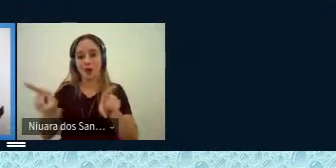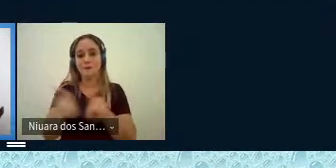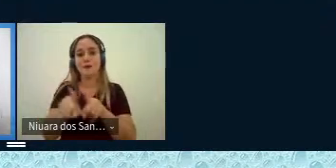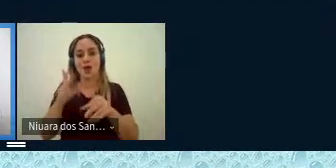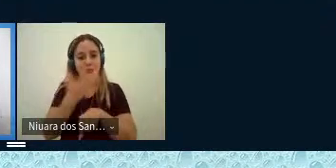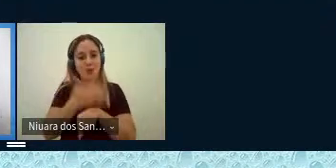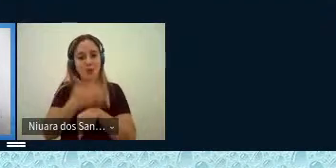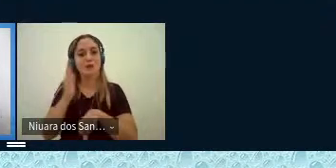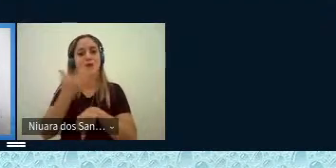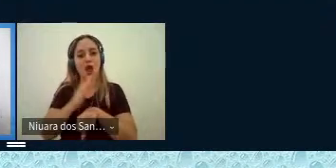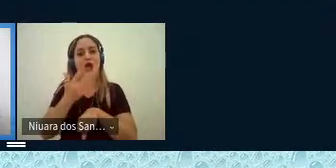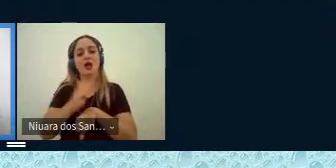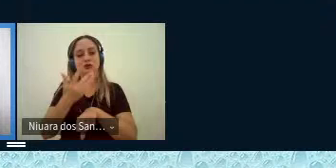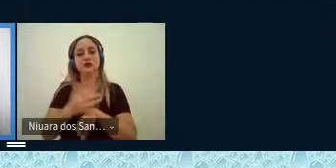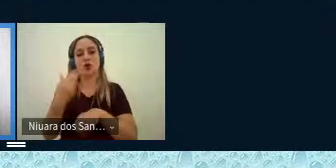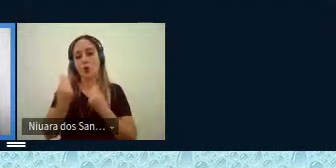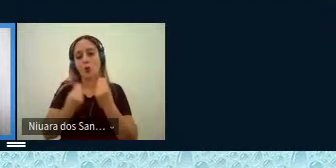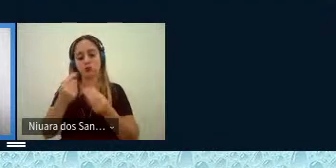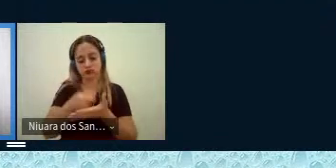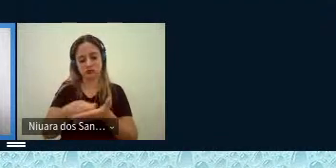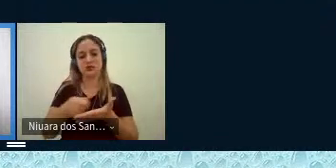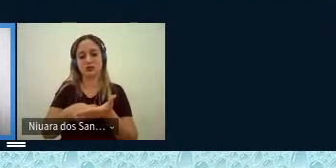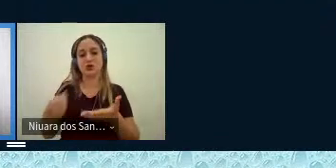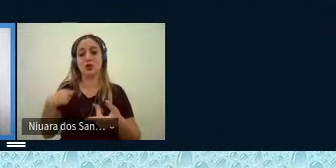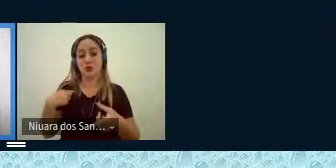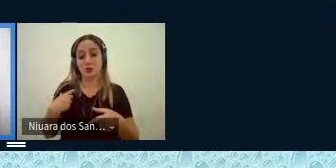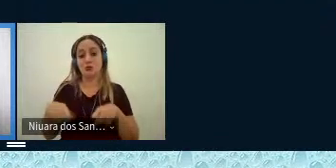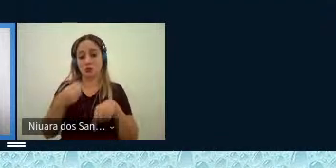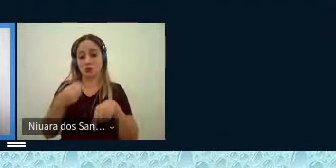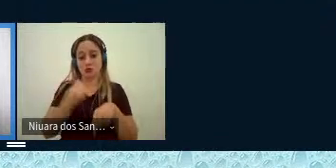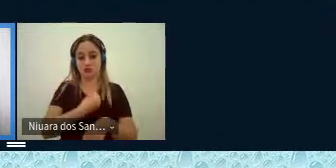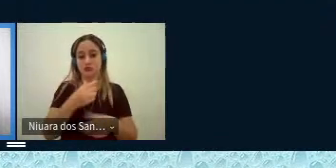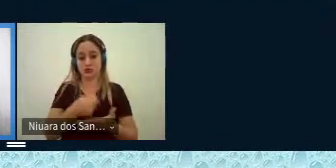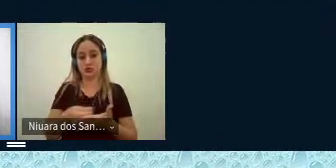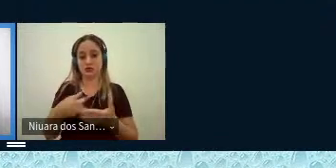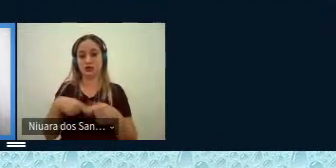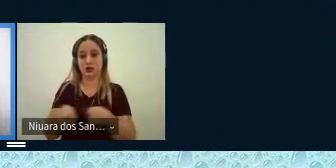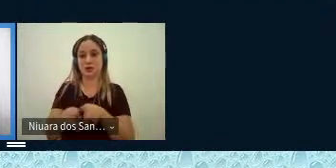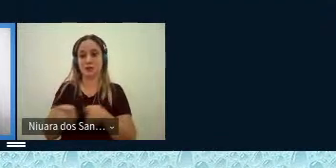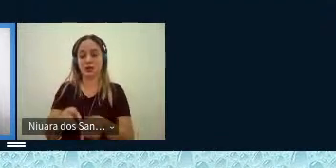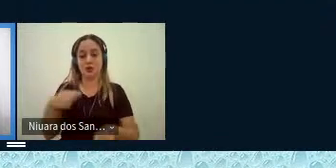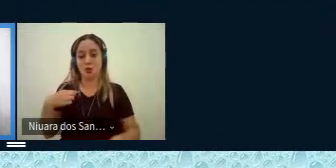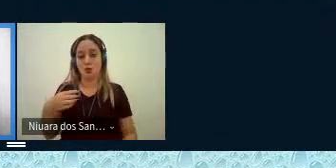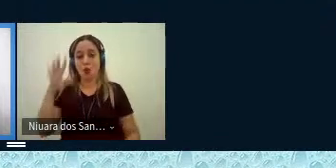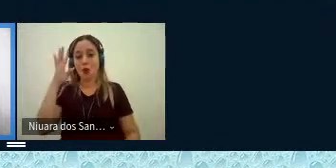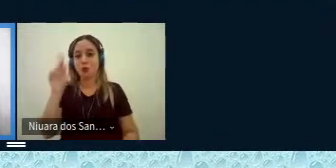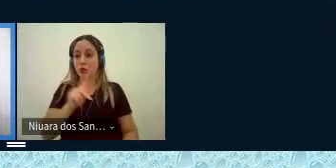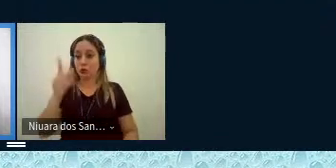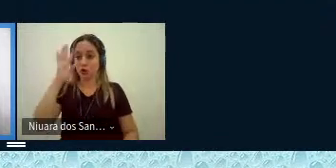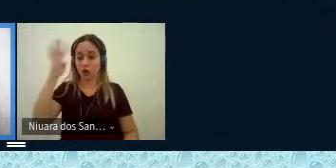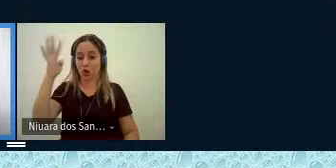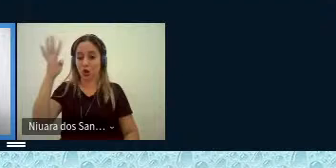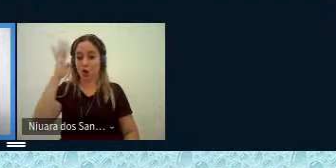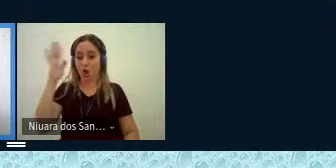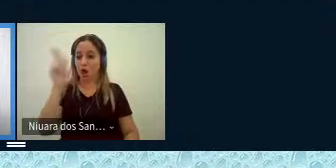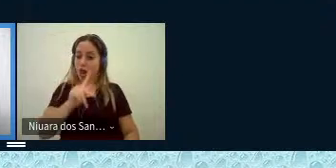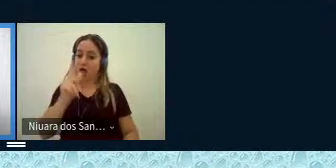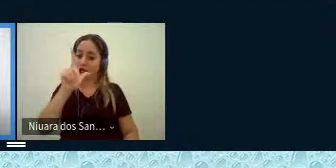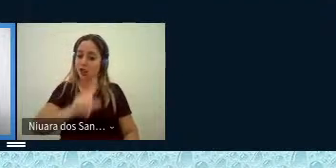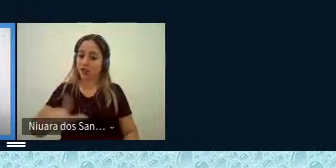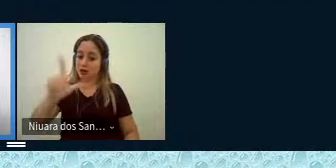prática enquanto escritora, porque eu sou escritora também, enquanto professora de teoria literária e